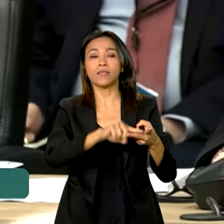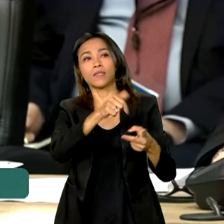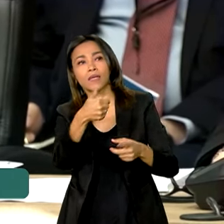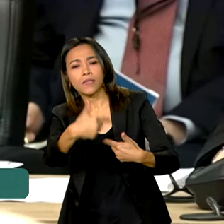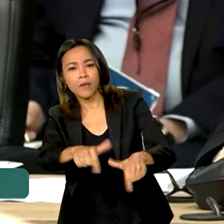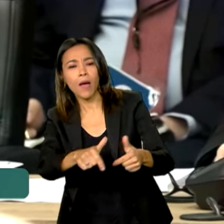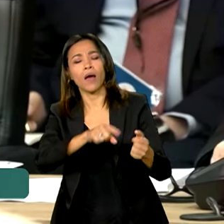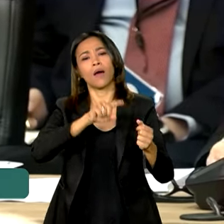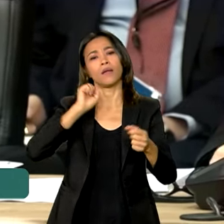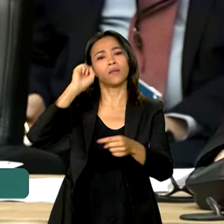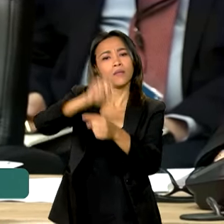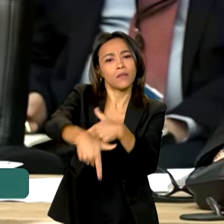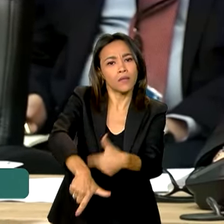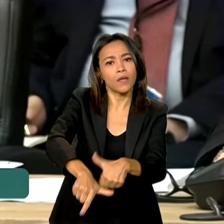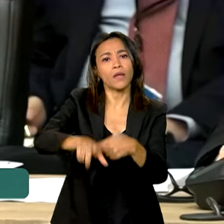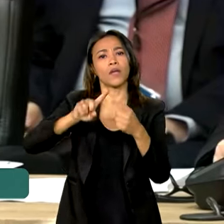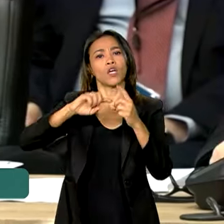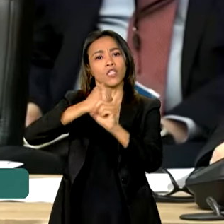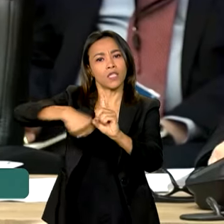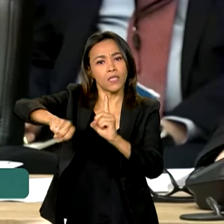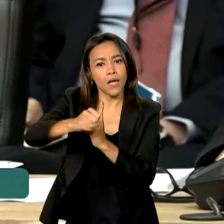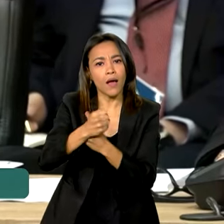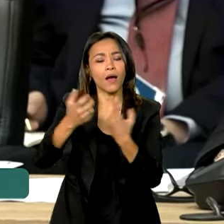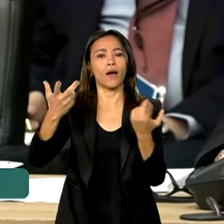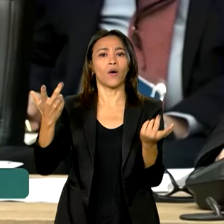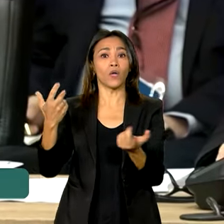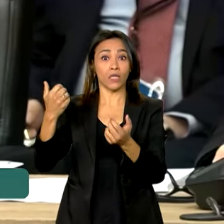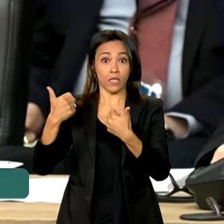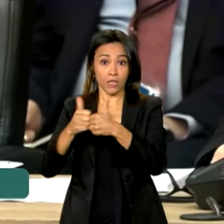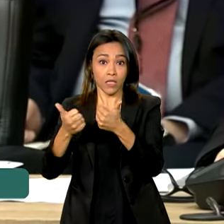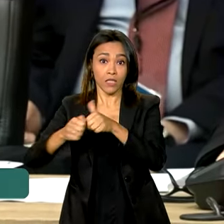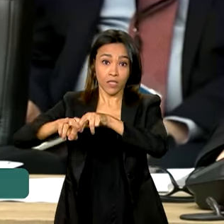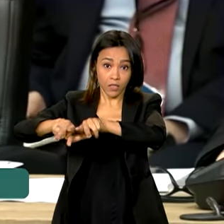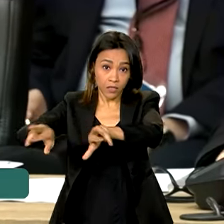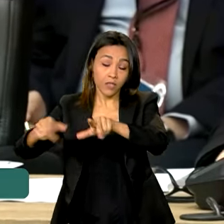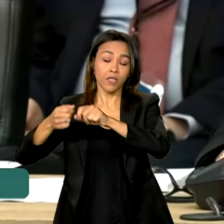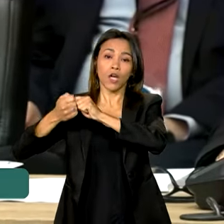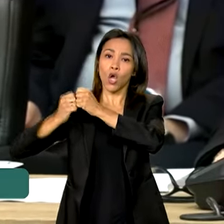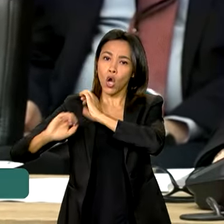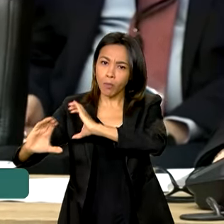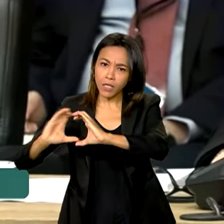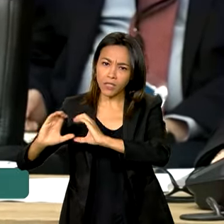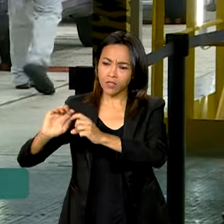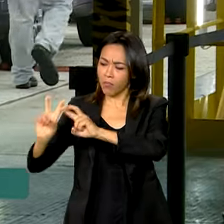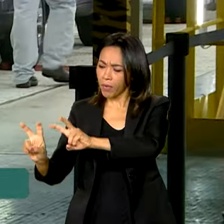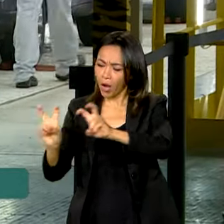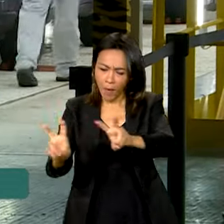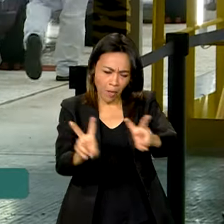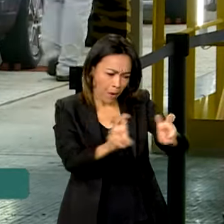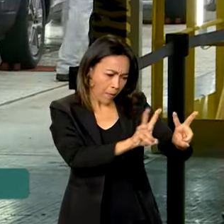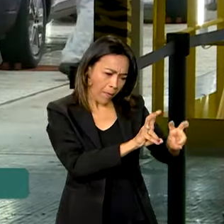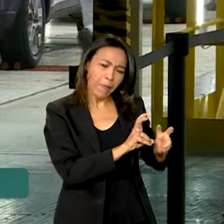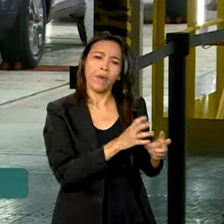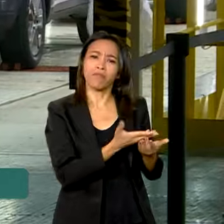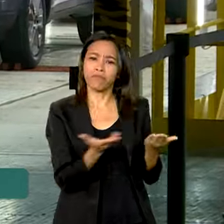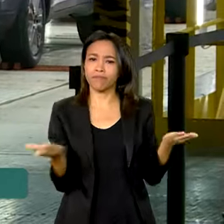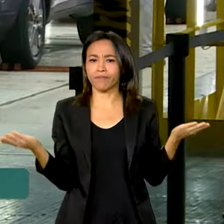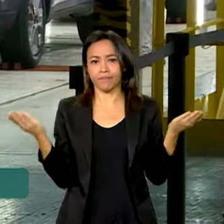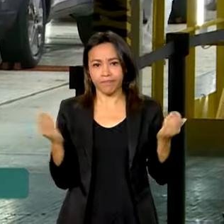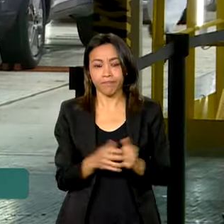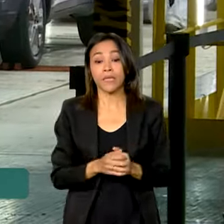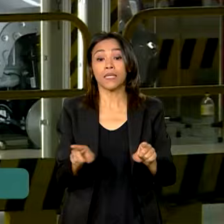da seguridade social à educação, do transporte às comunicações, entre muitas outras. O Mercosul também